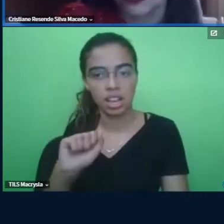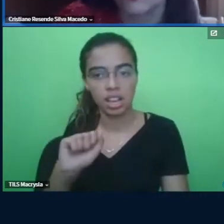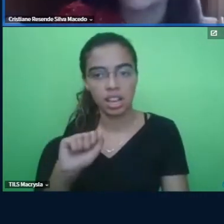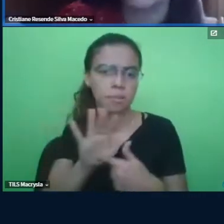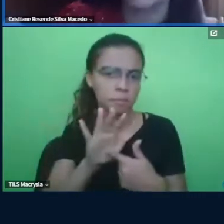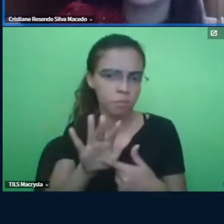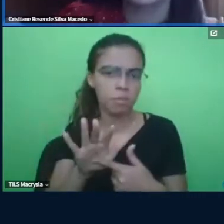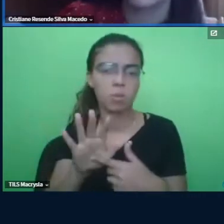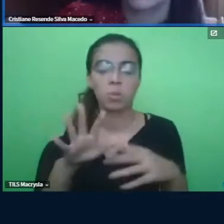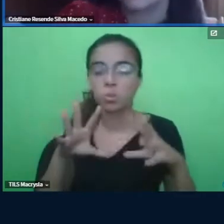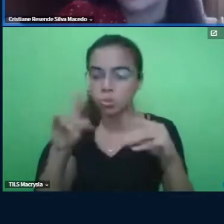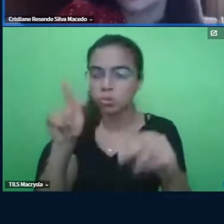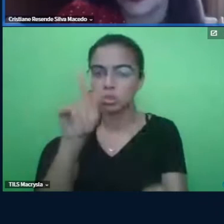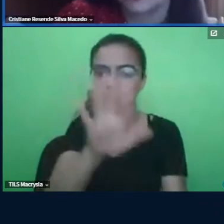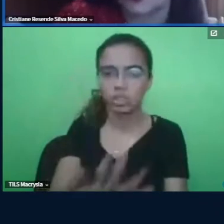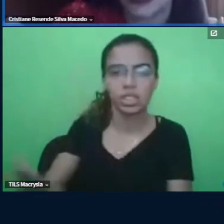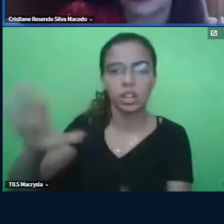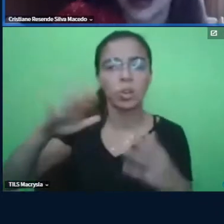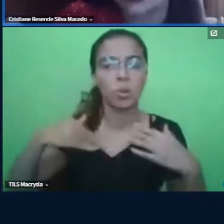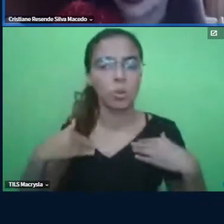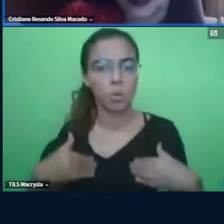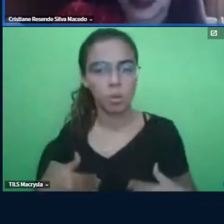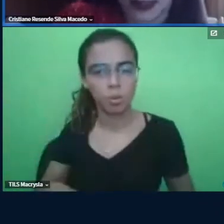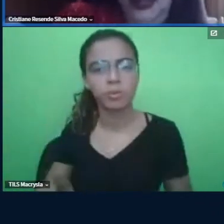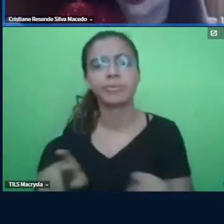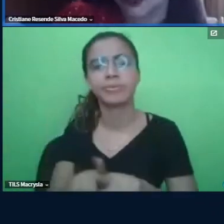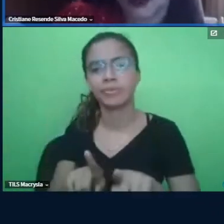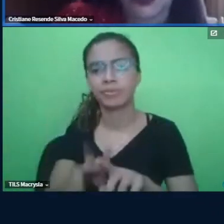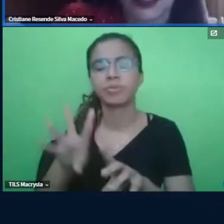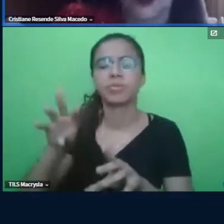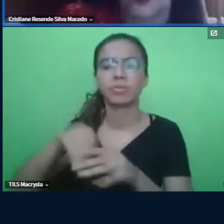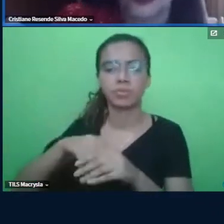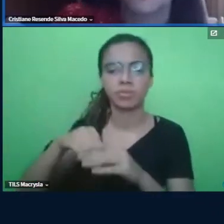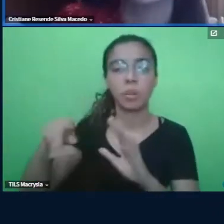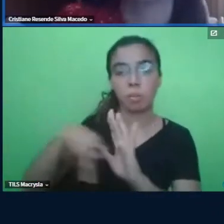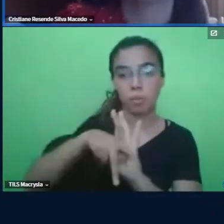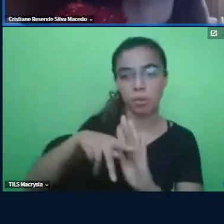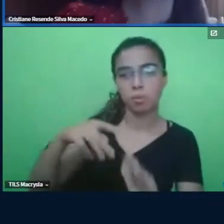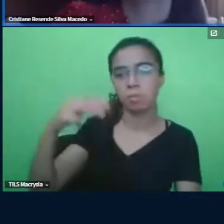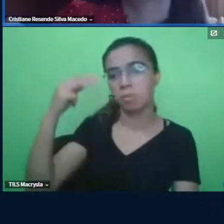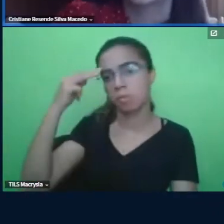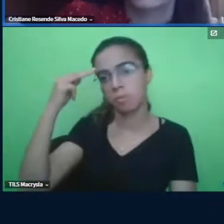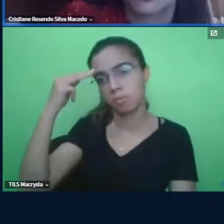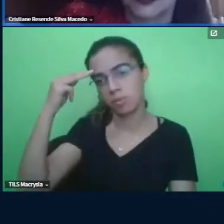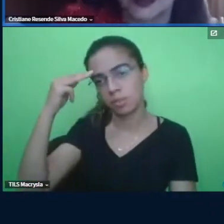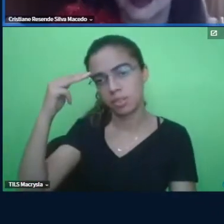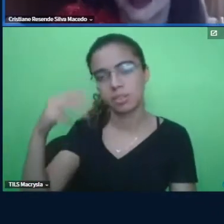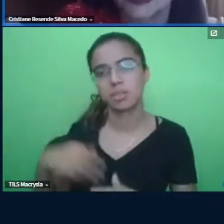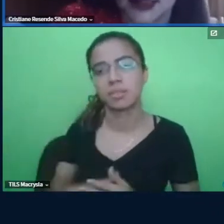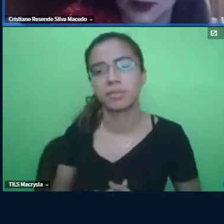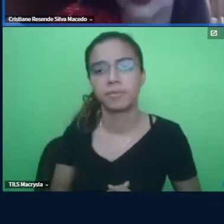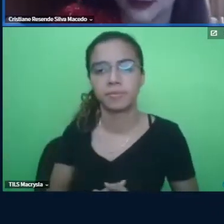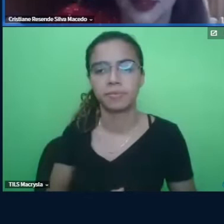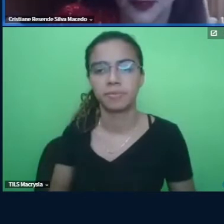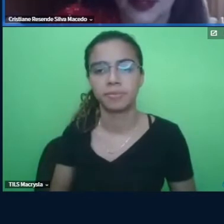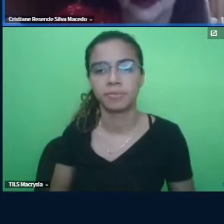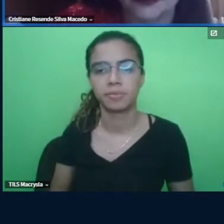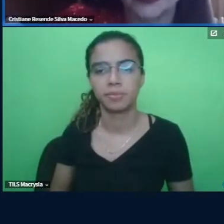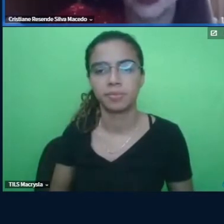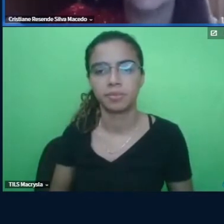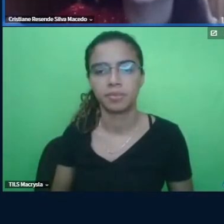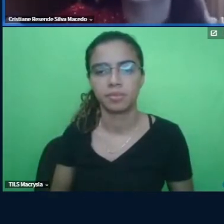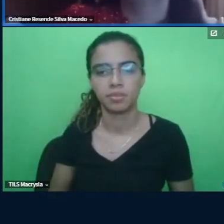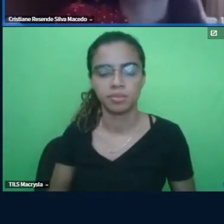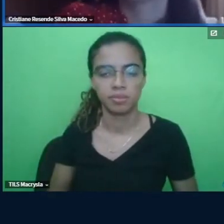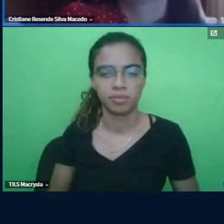sobre a ótica do comportamento. Até esses aspectos mentais, personalidade, isso tudo para ele é comportamento. Não estamos dizendo que ele tem razão em tudo também,